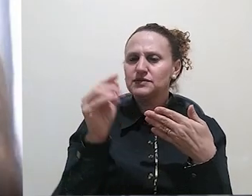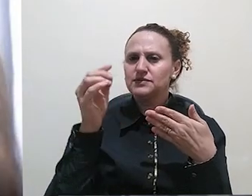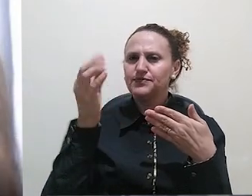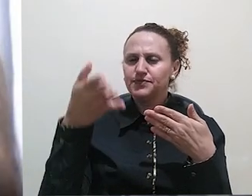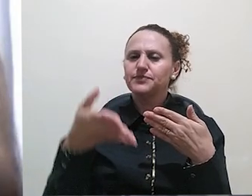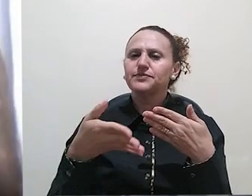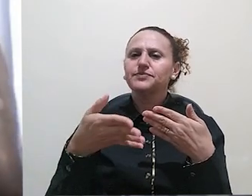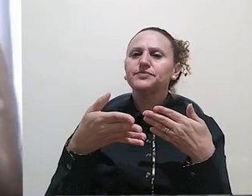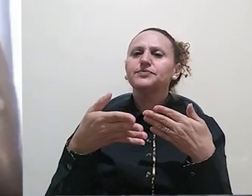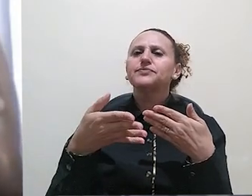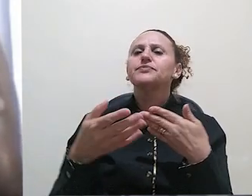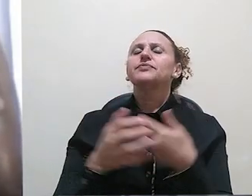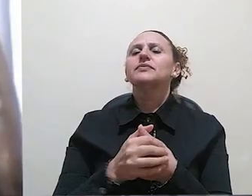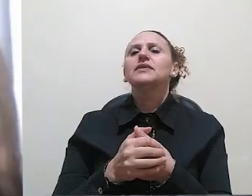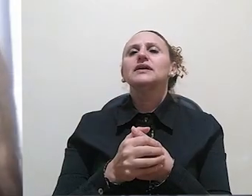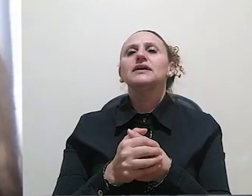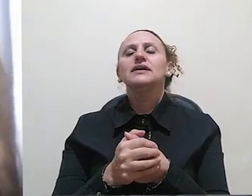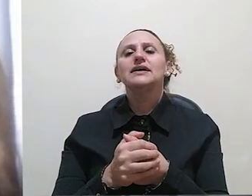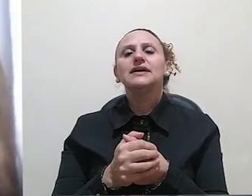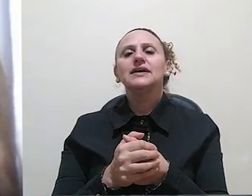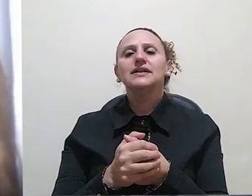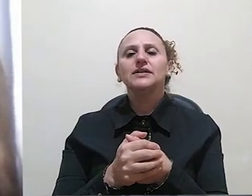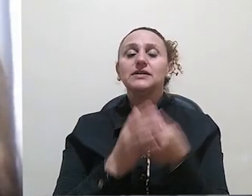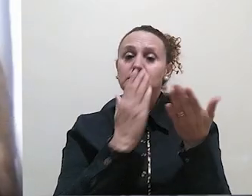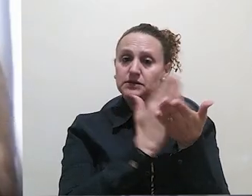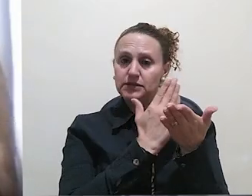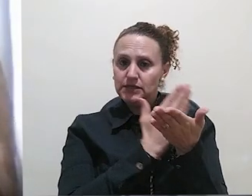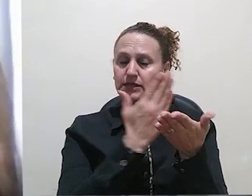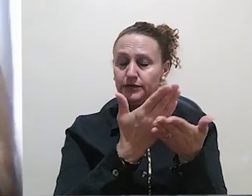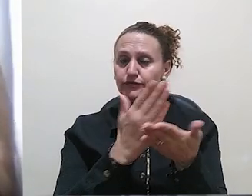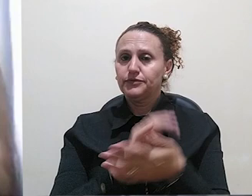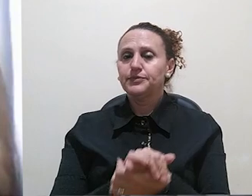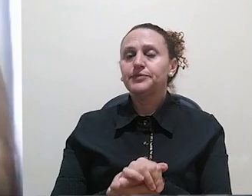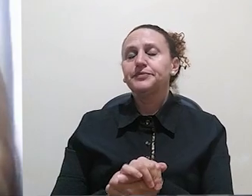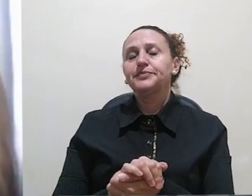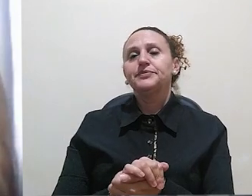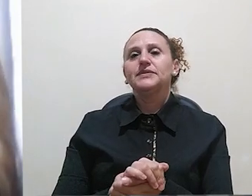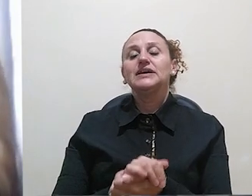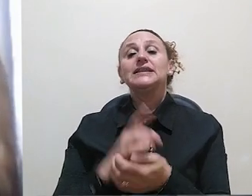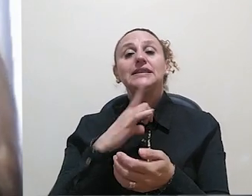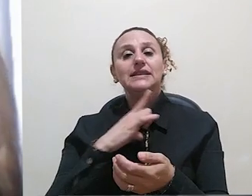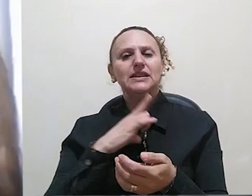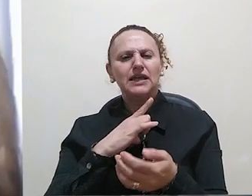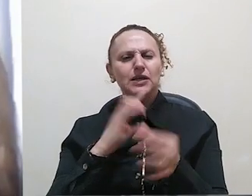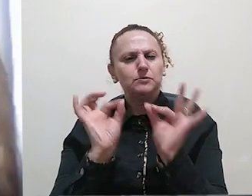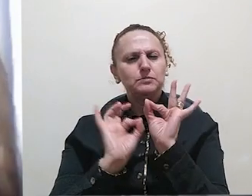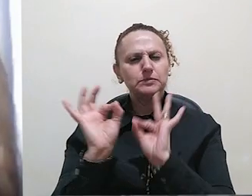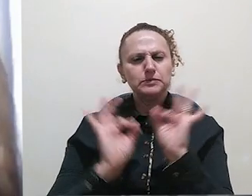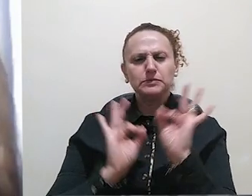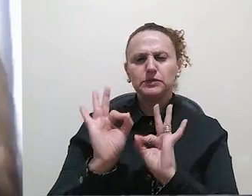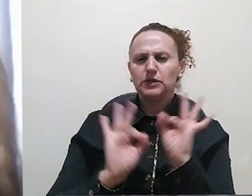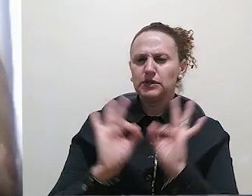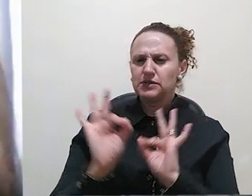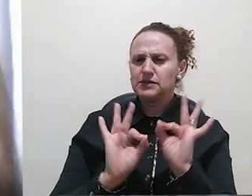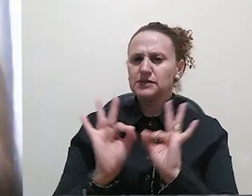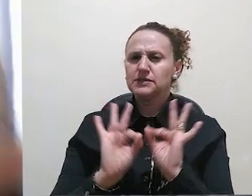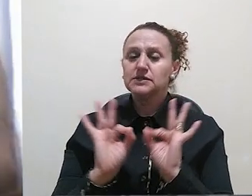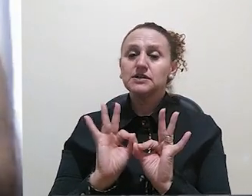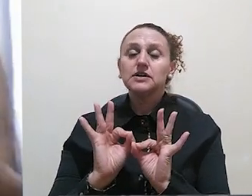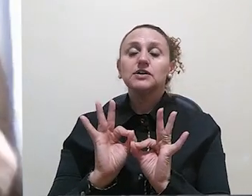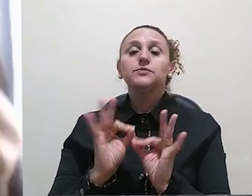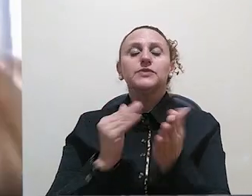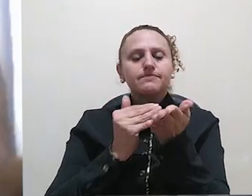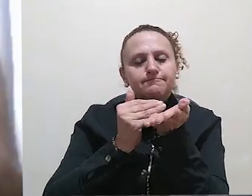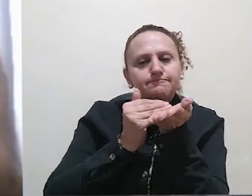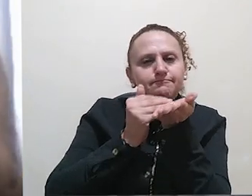Vieira e o Faraco, eles vão falar que existe, então, às vezes, uma organização possível da resenha, que estaria na